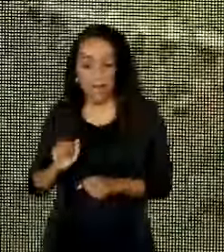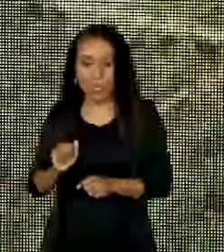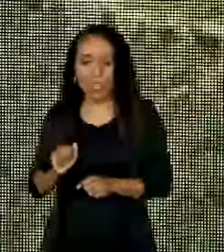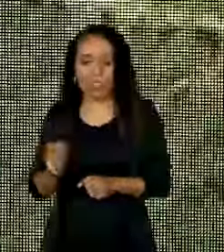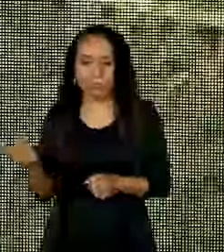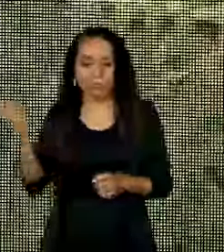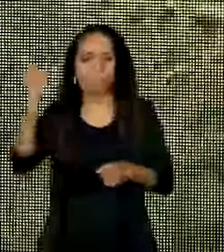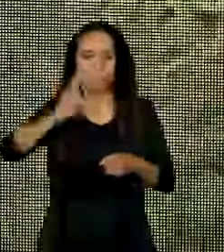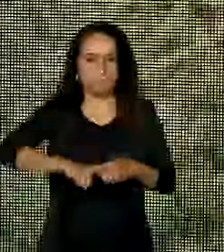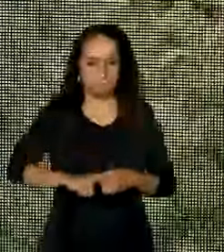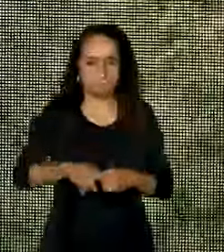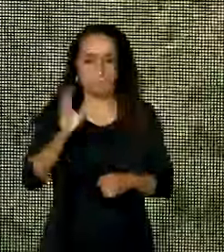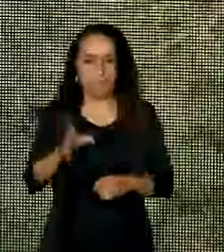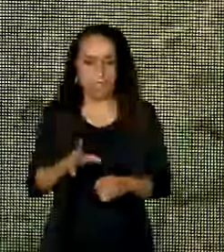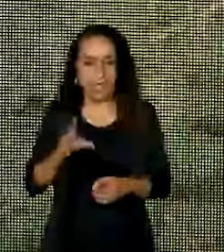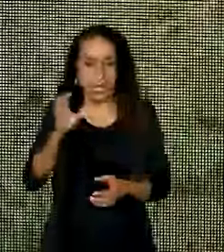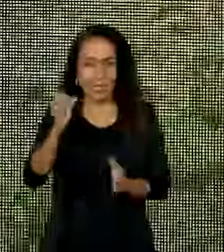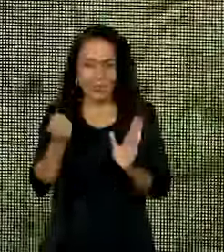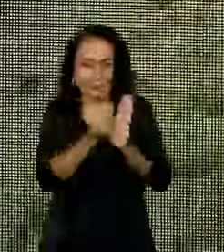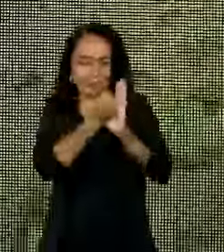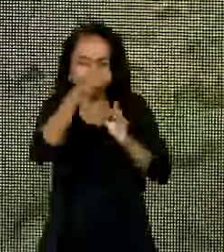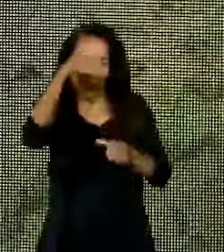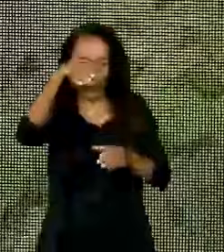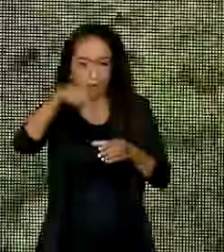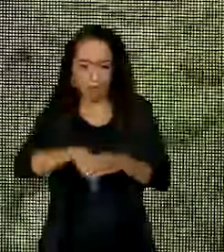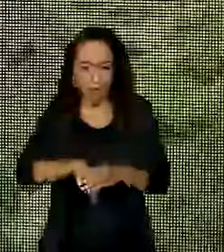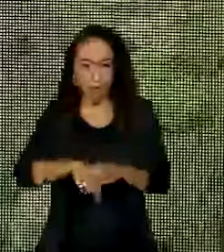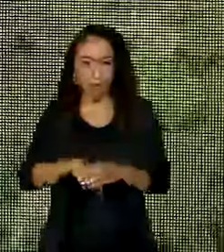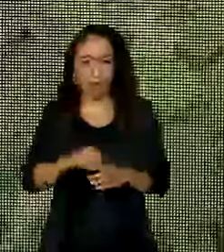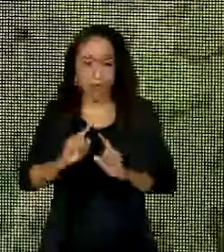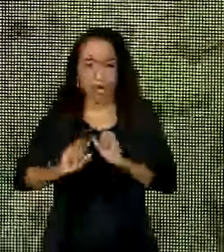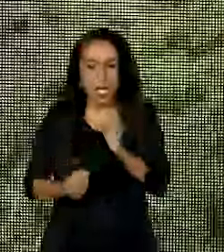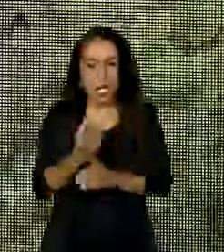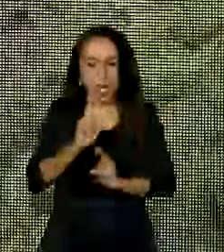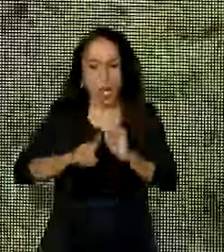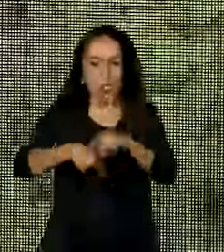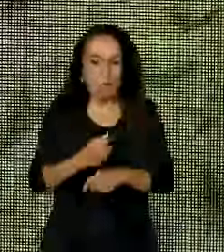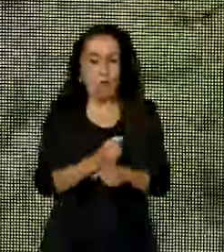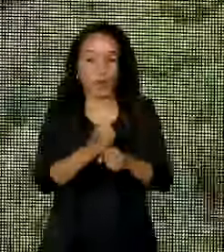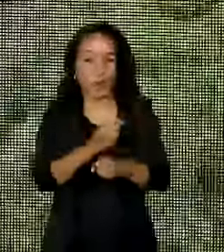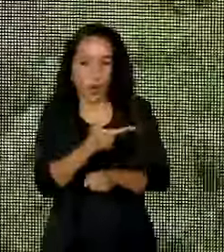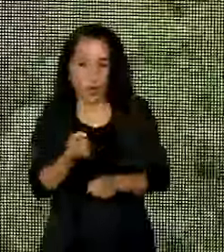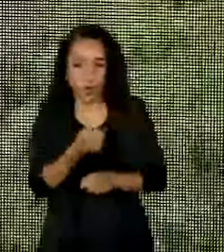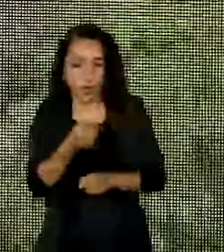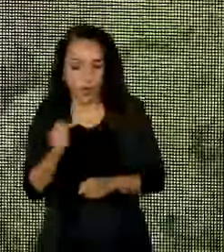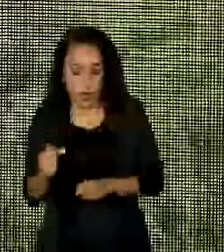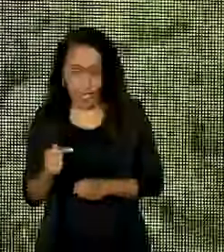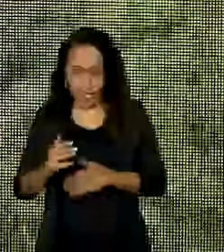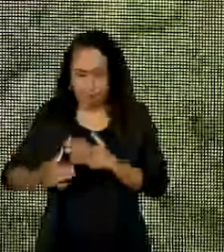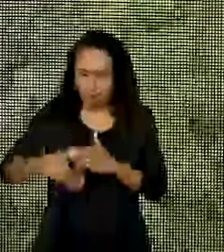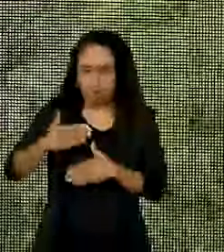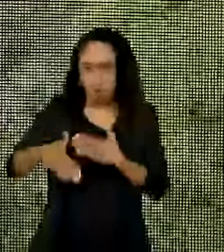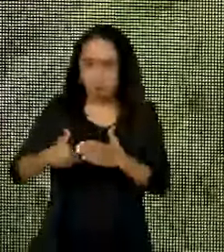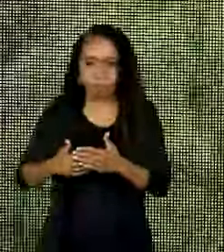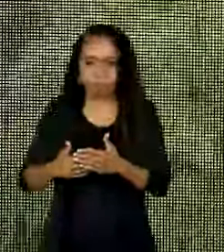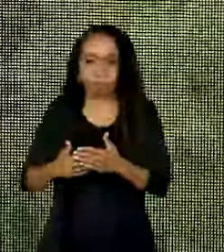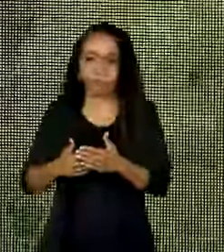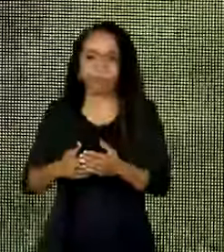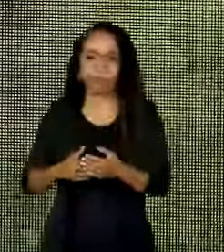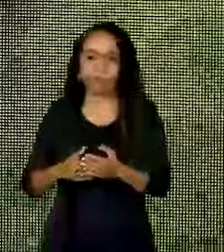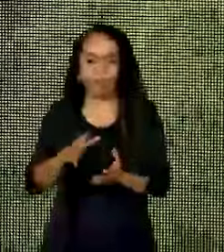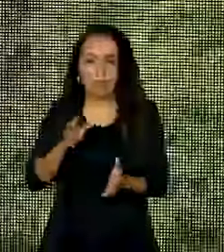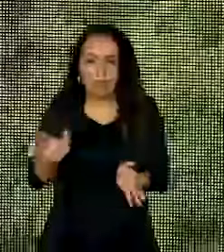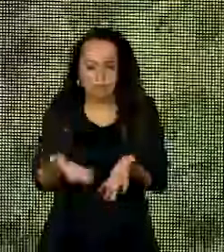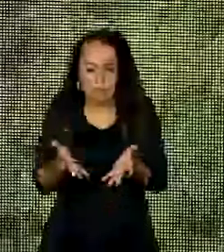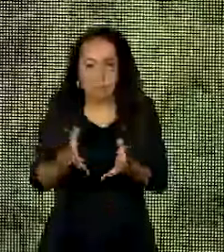símbolo dentro da terra indígena, foi criada depois de 2017, num processo de fomento à invasão da